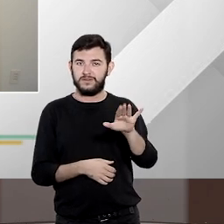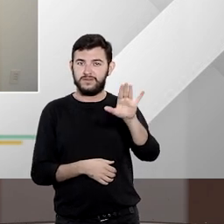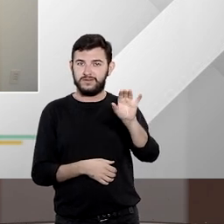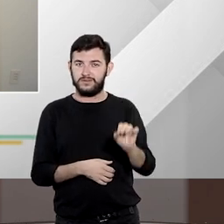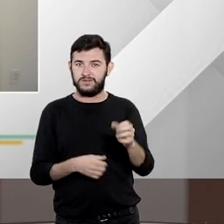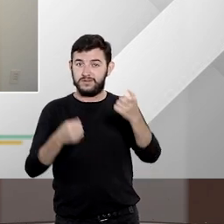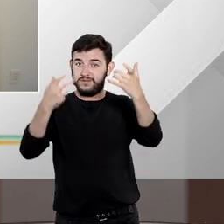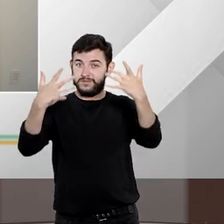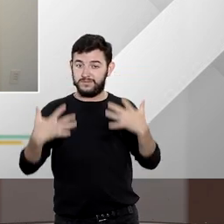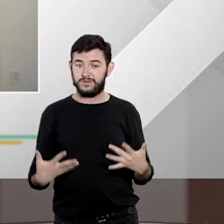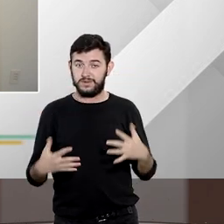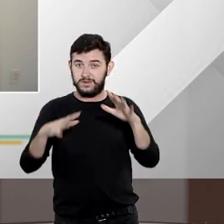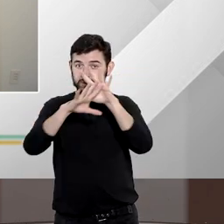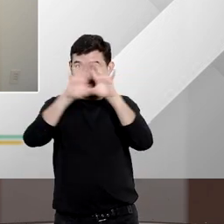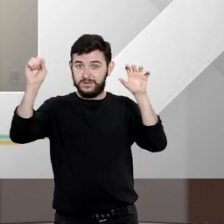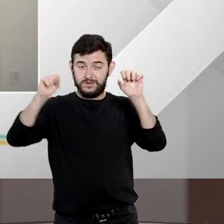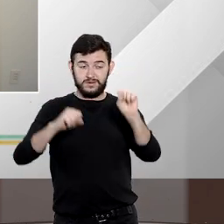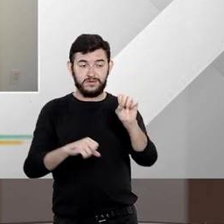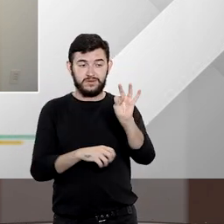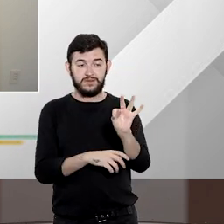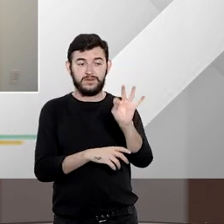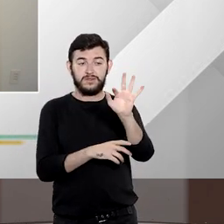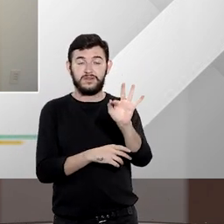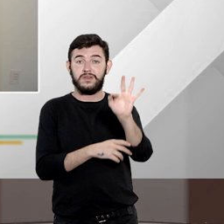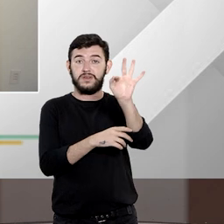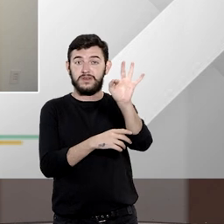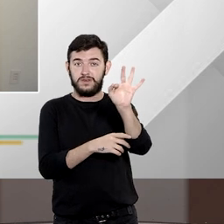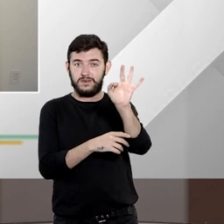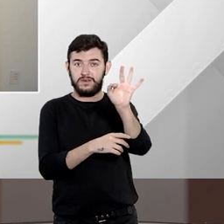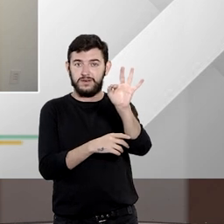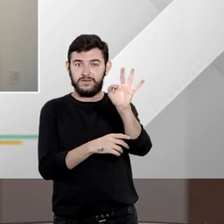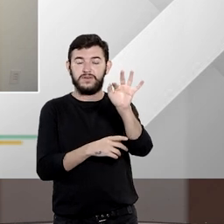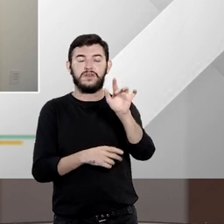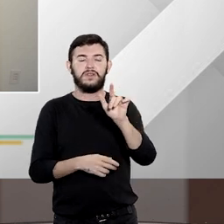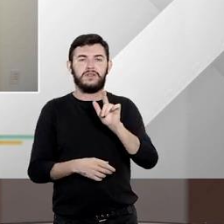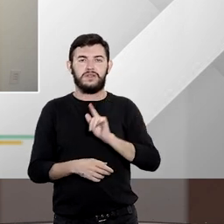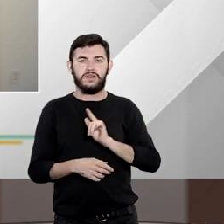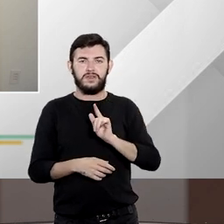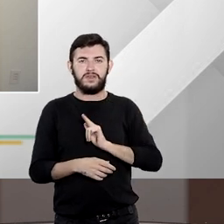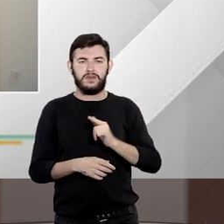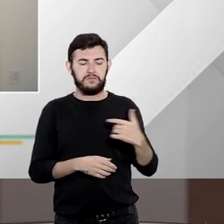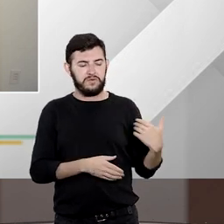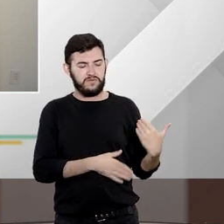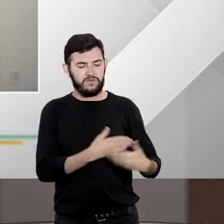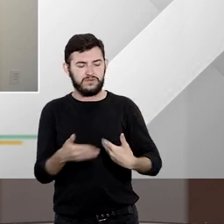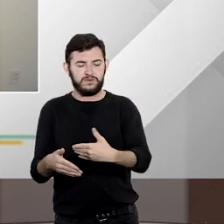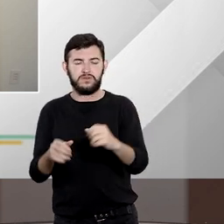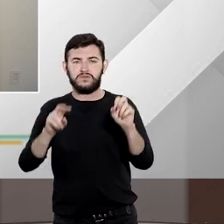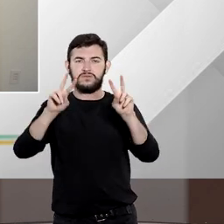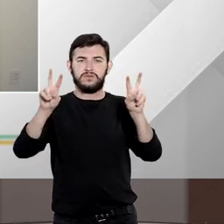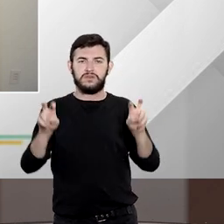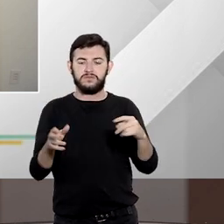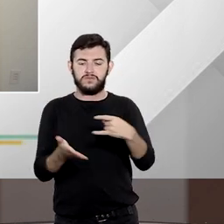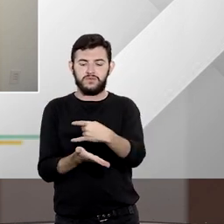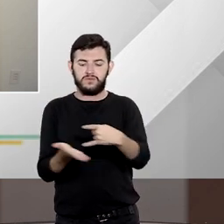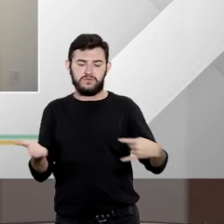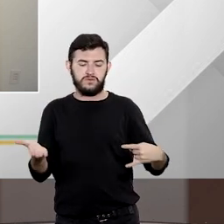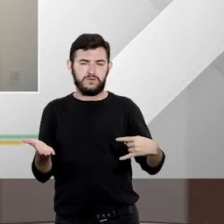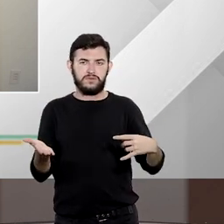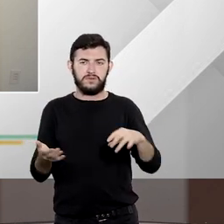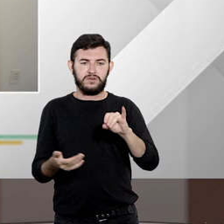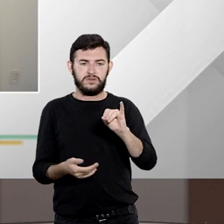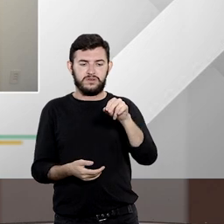no decurso do tempo evoluiu na interpretação referente ao mandado de injunção que discute esse direito ou seja o direito de greve